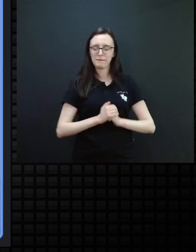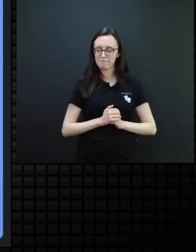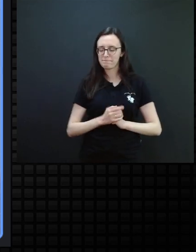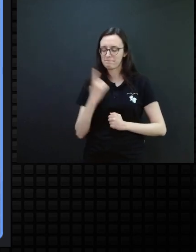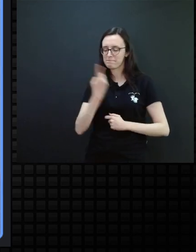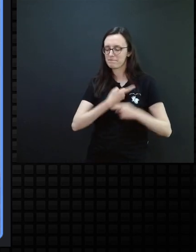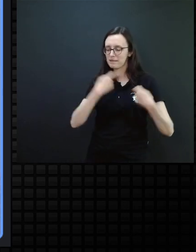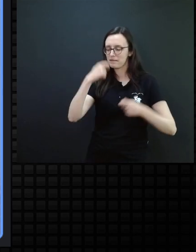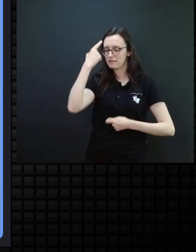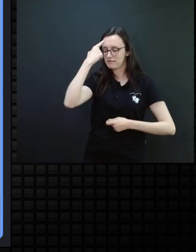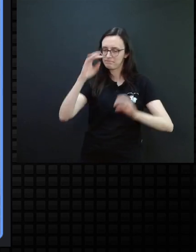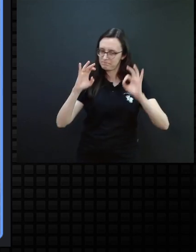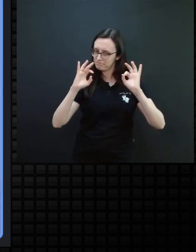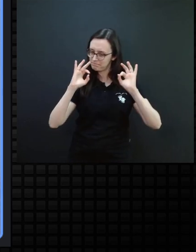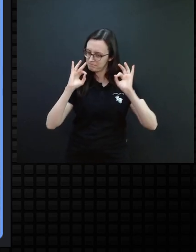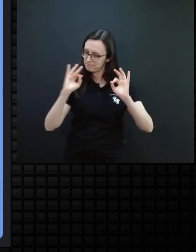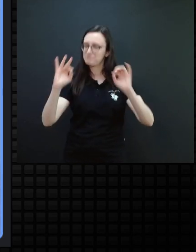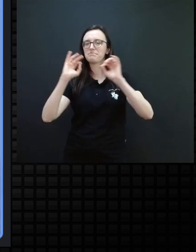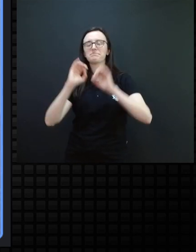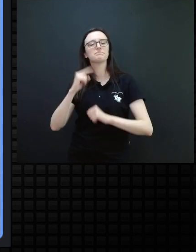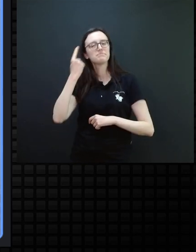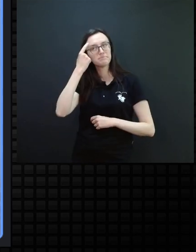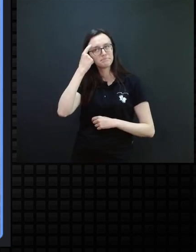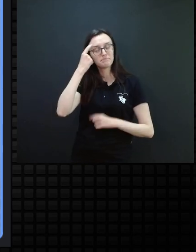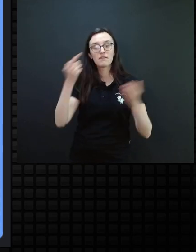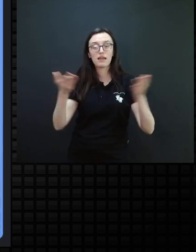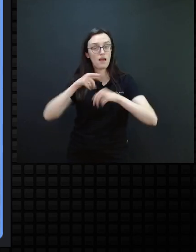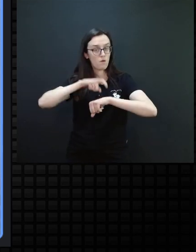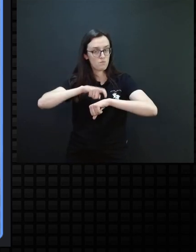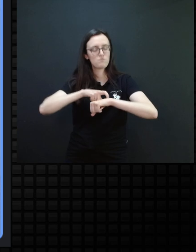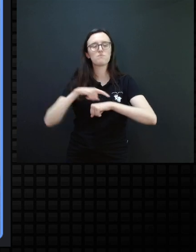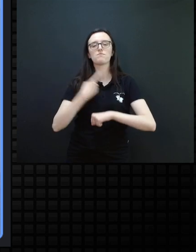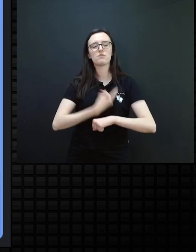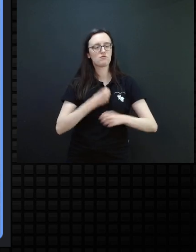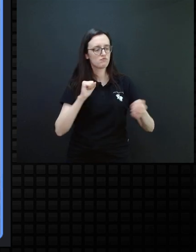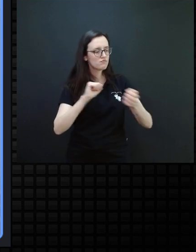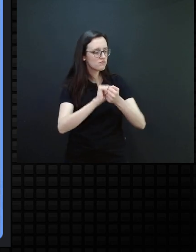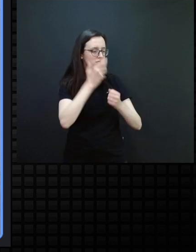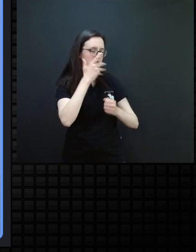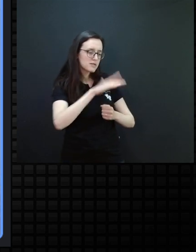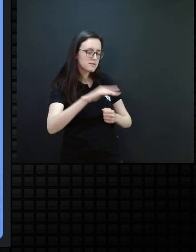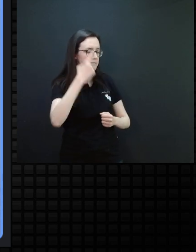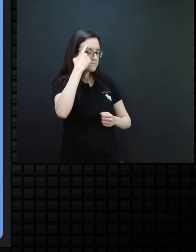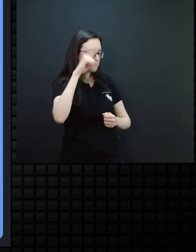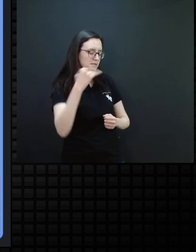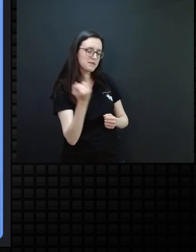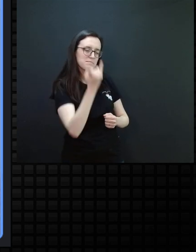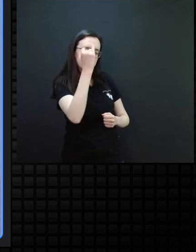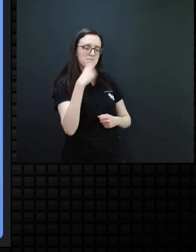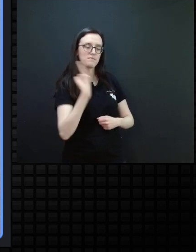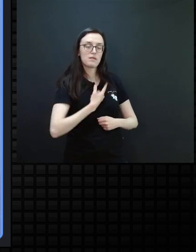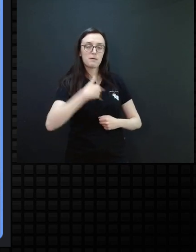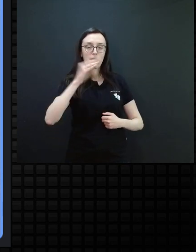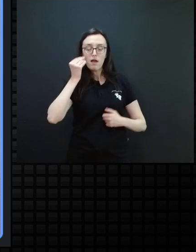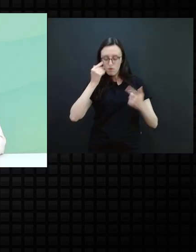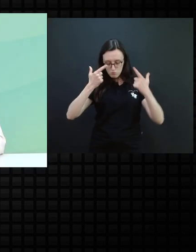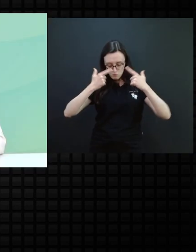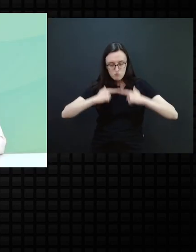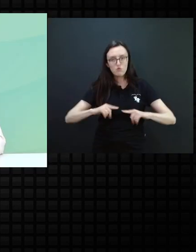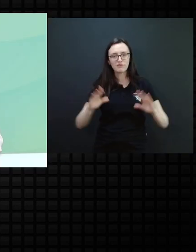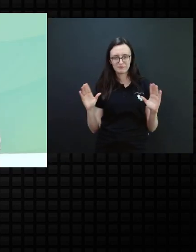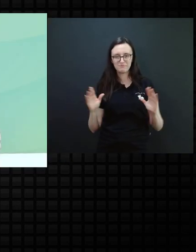temos que pensar, realmente, neste momento de estar com a criança, o quanto é importante estarmos mais discretos.